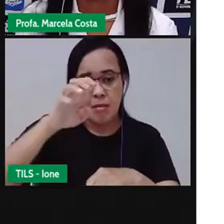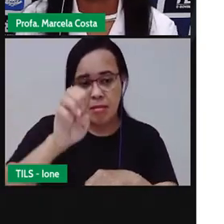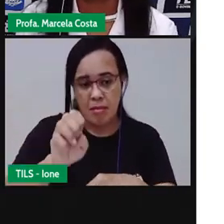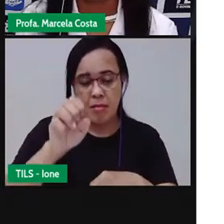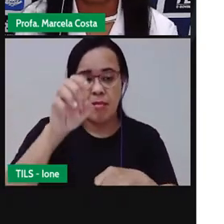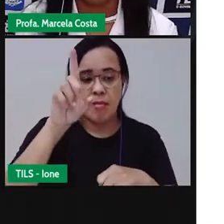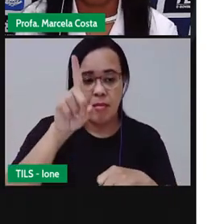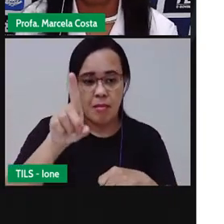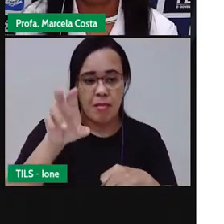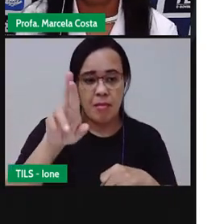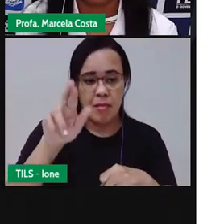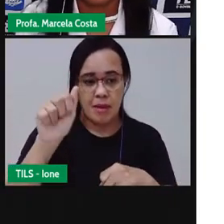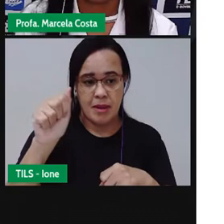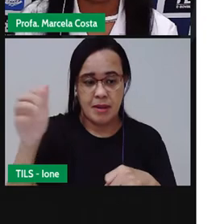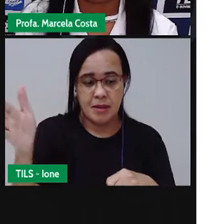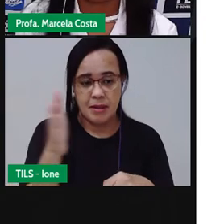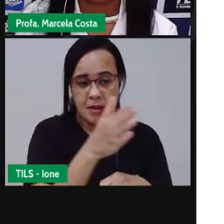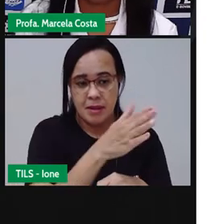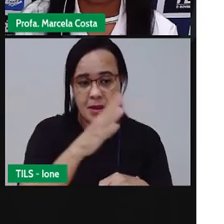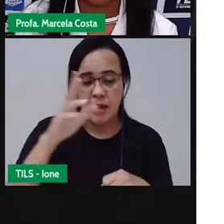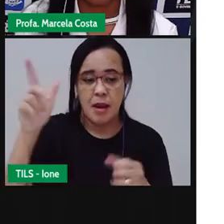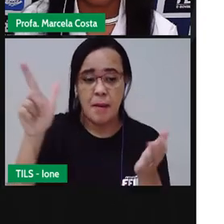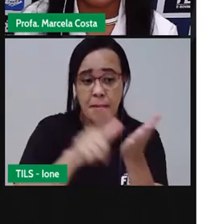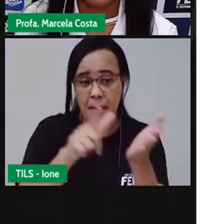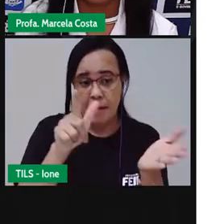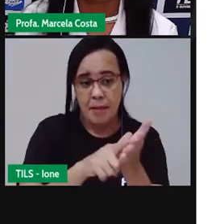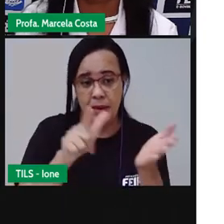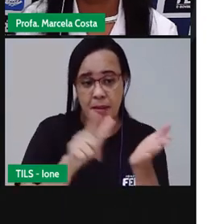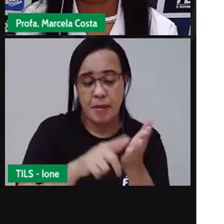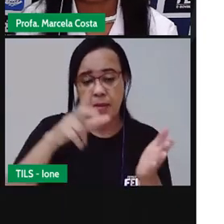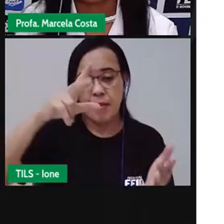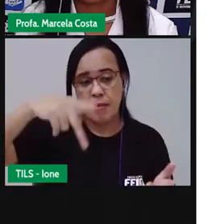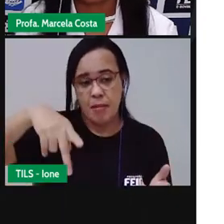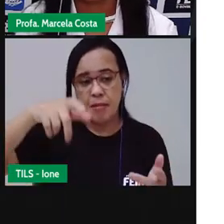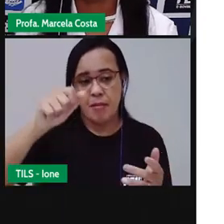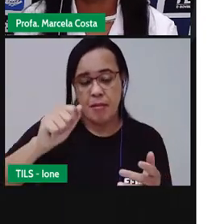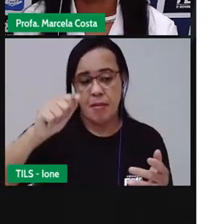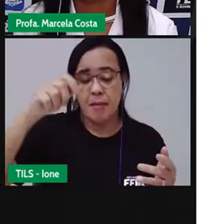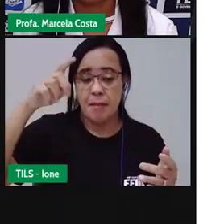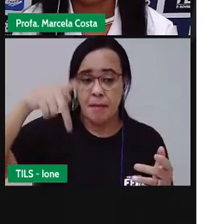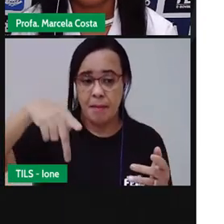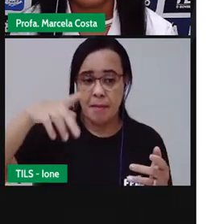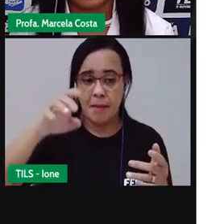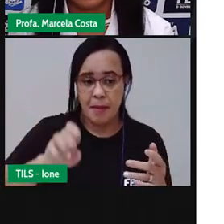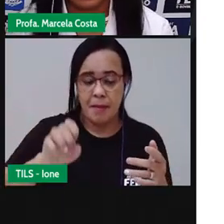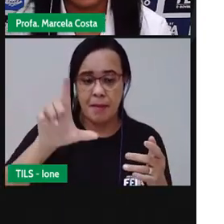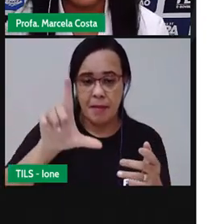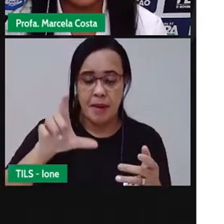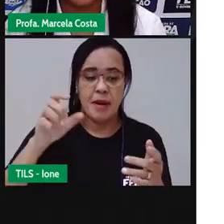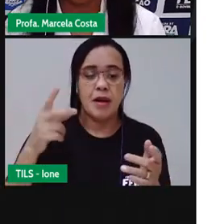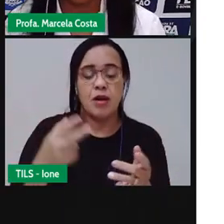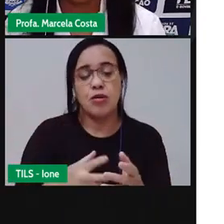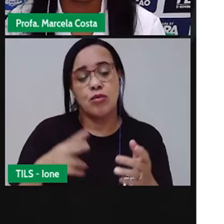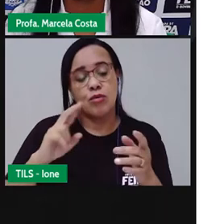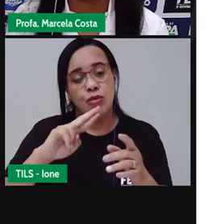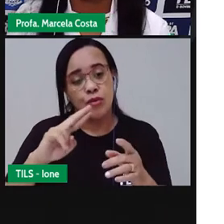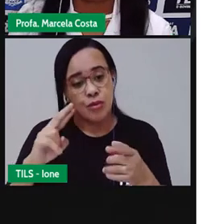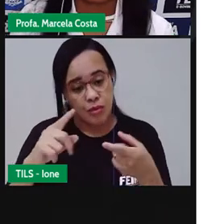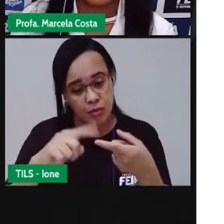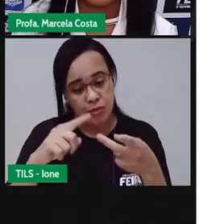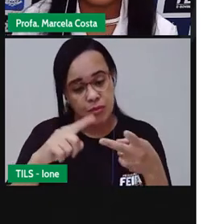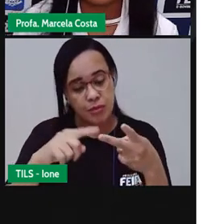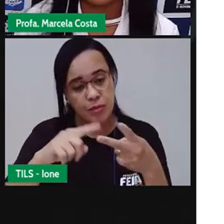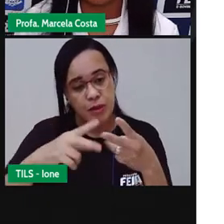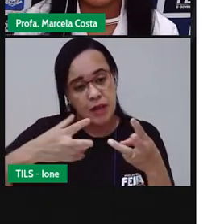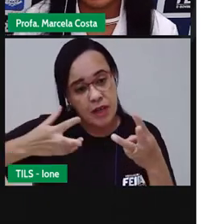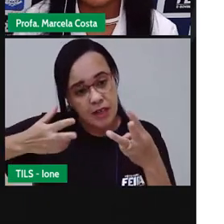joquimpo. É uma brincadeira popular entre as crianças. Muito divertida. Daqui a pouco a gente vai